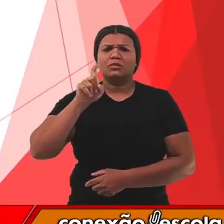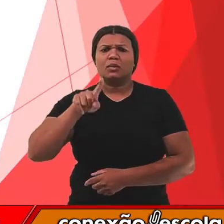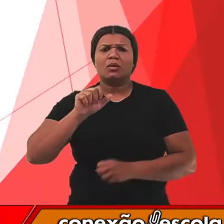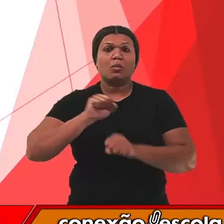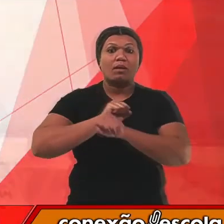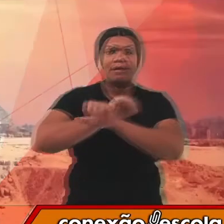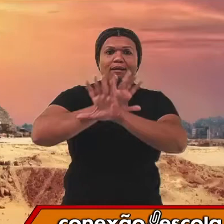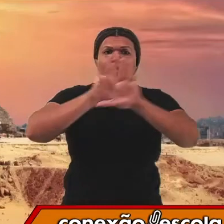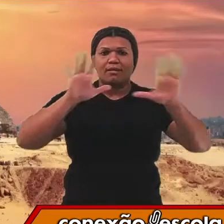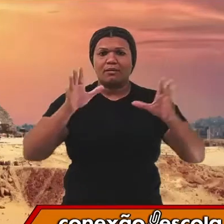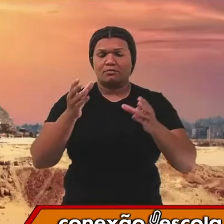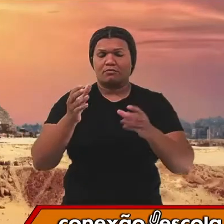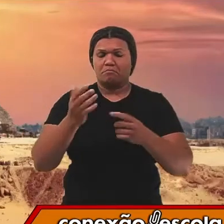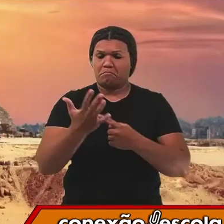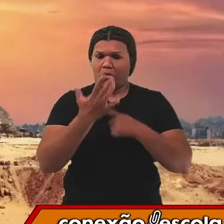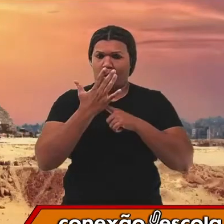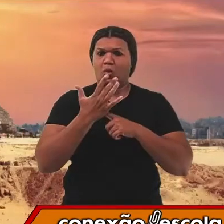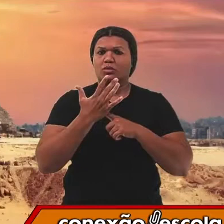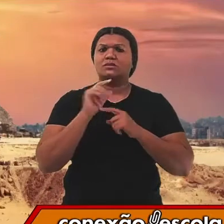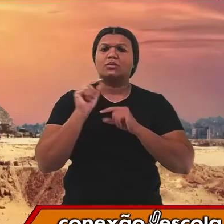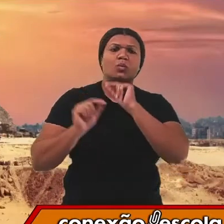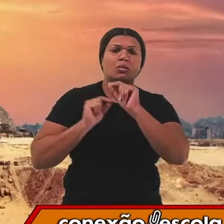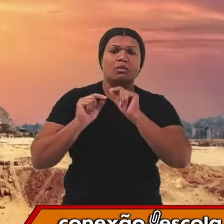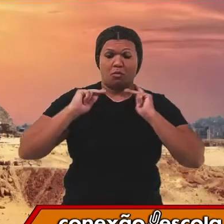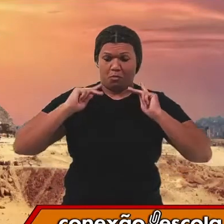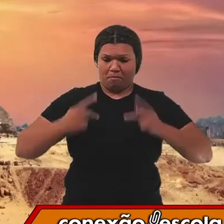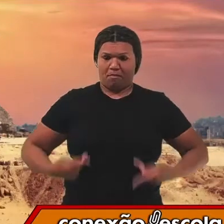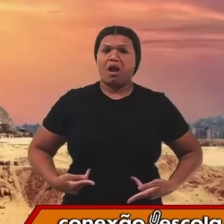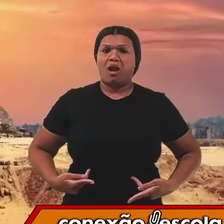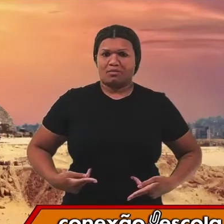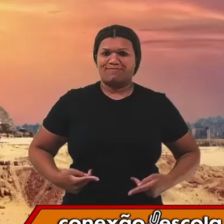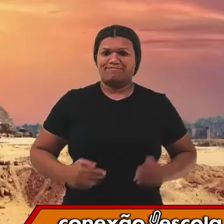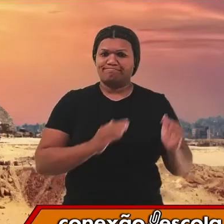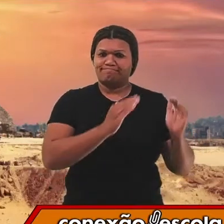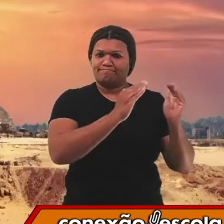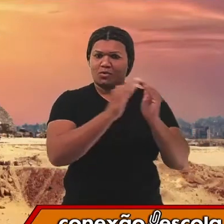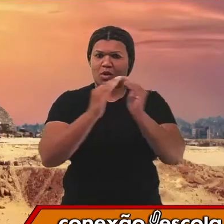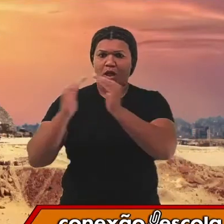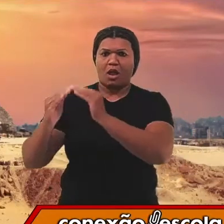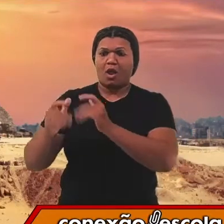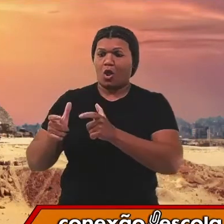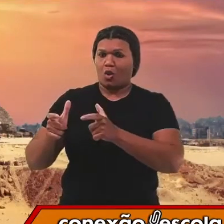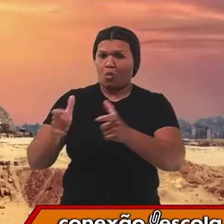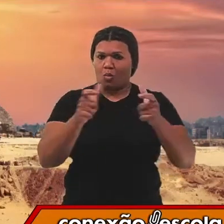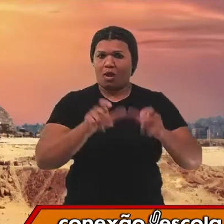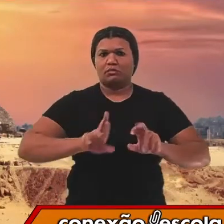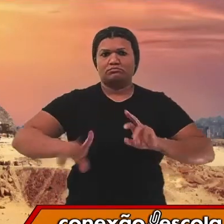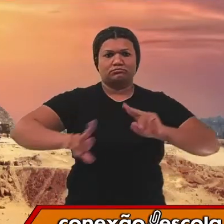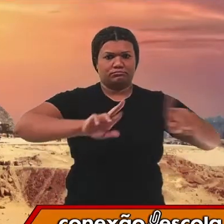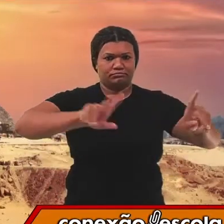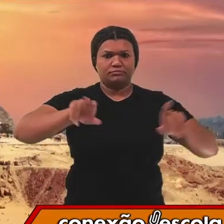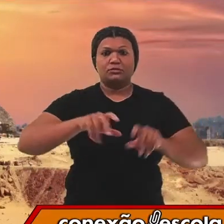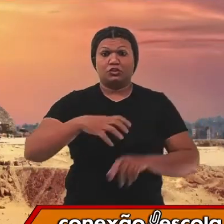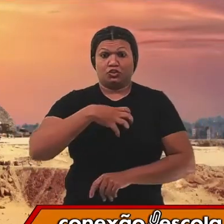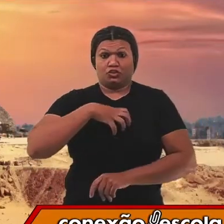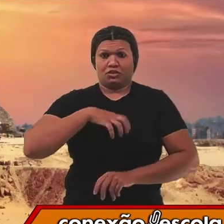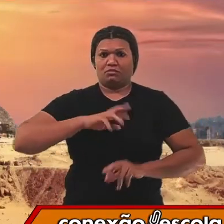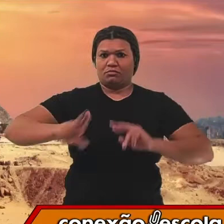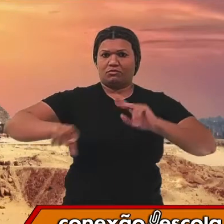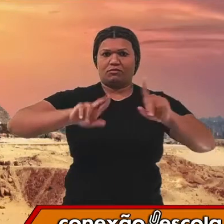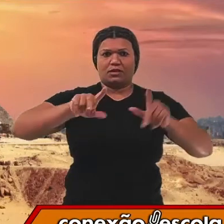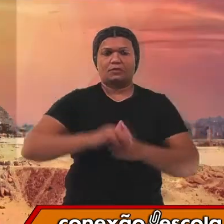que mostra que seres humanos habitaram diferentes regiões e em diferentes formas. No próximo slide,